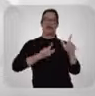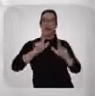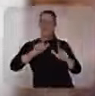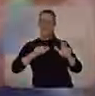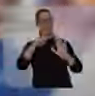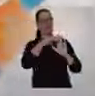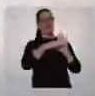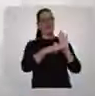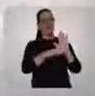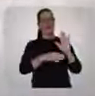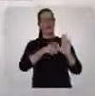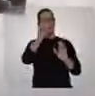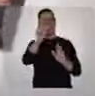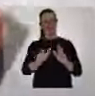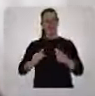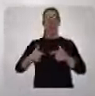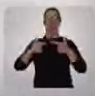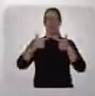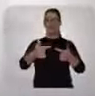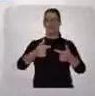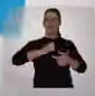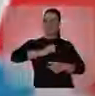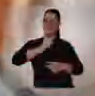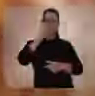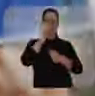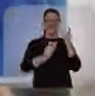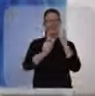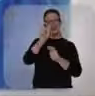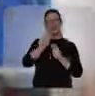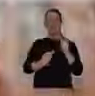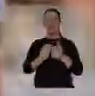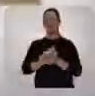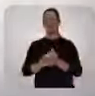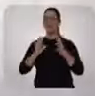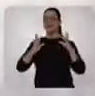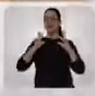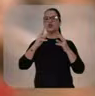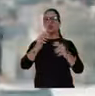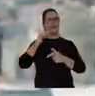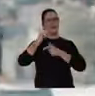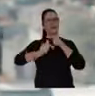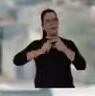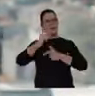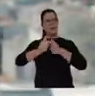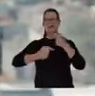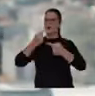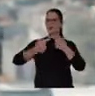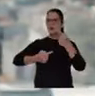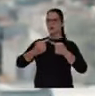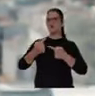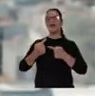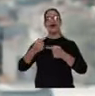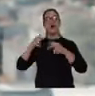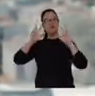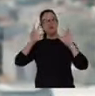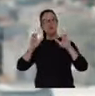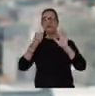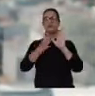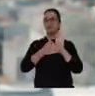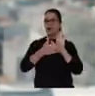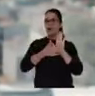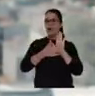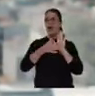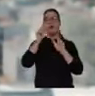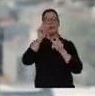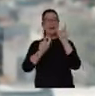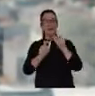Está no ar o programa de quem luta em defesa das mulheres. Em toda a minha atuação política, a causa das mulheres